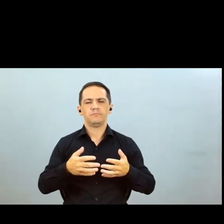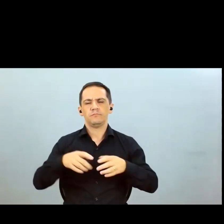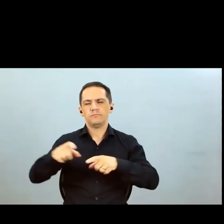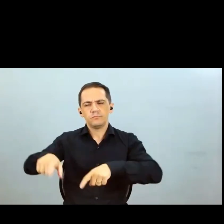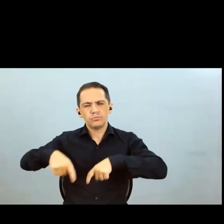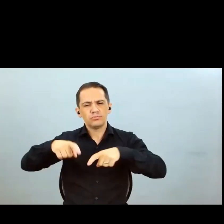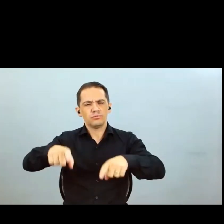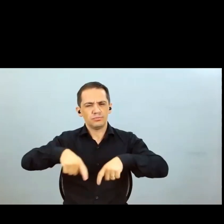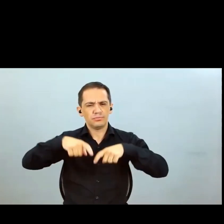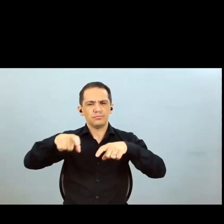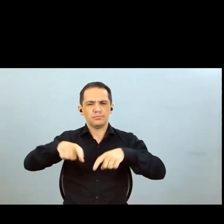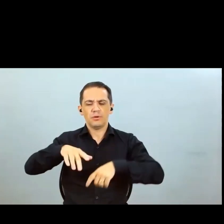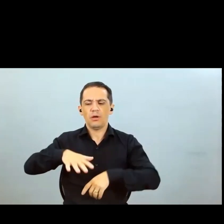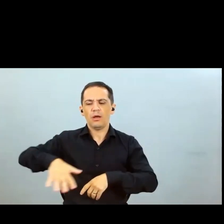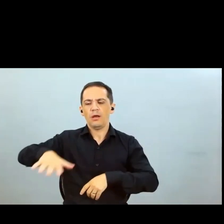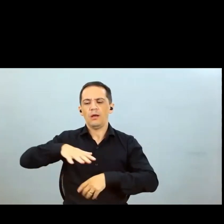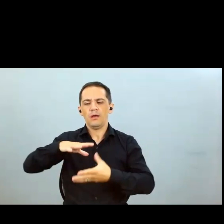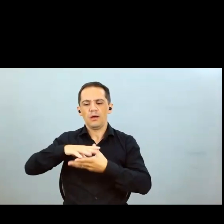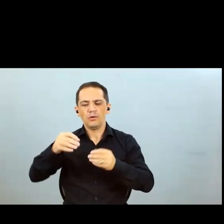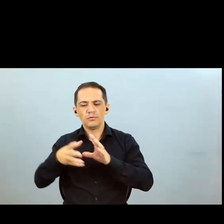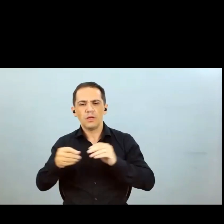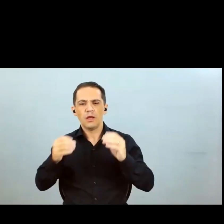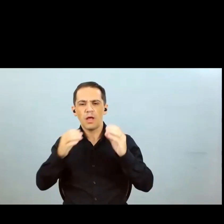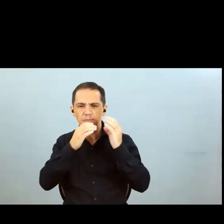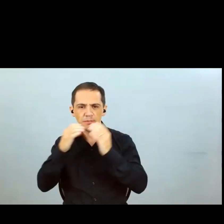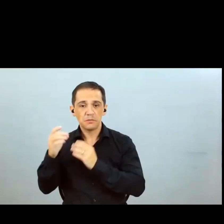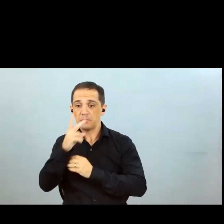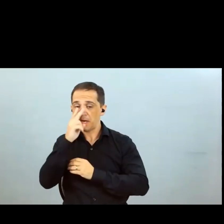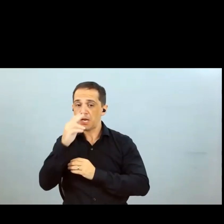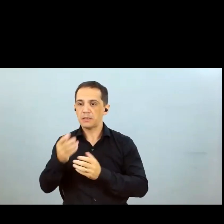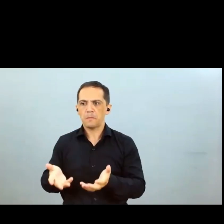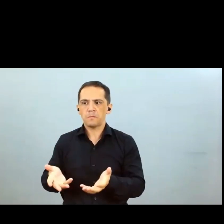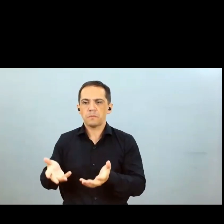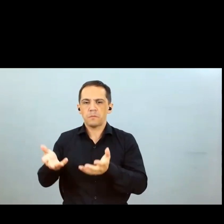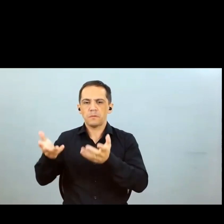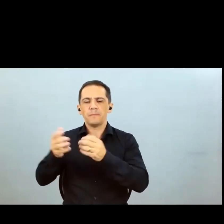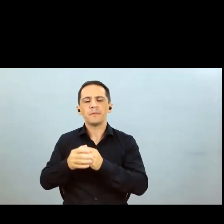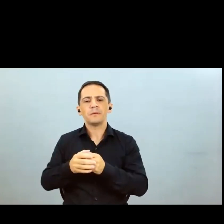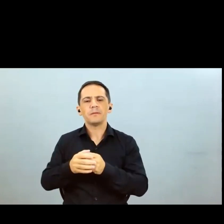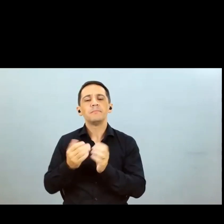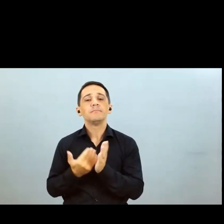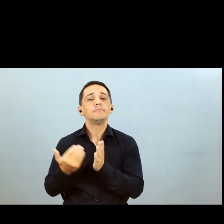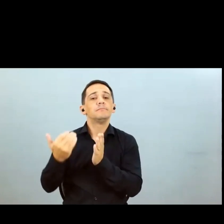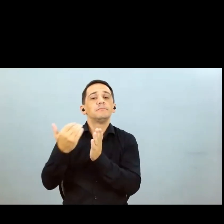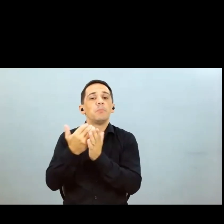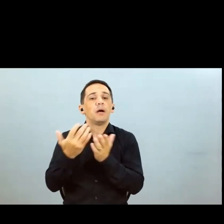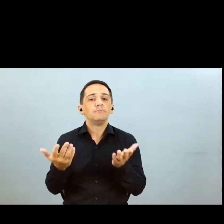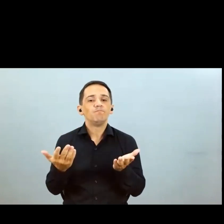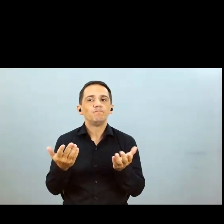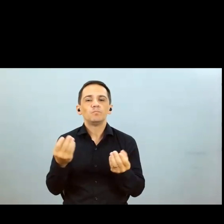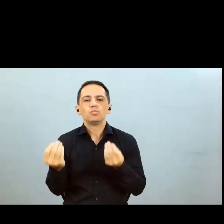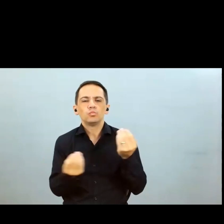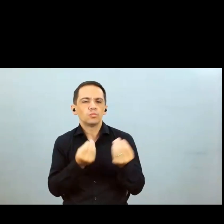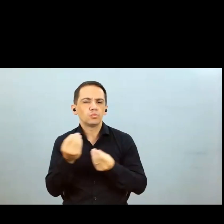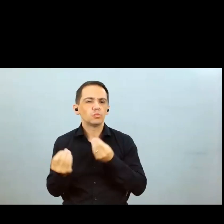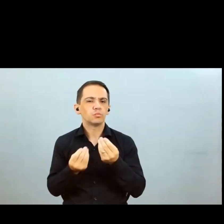agora algodão e milho que parecem estar avançando bem, mas seria legal ouvir um pouco mais até da perspectiva de possíveis revisões